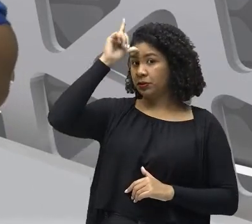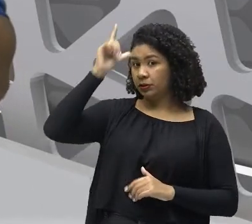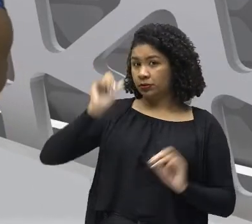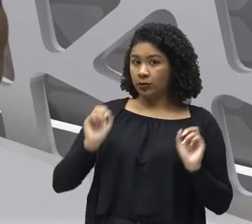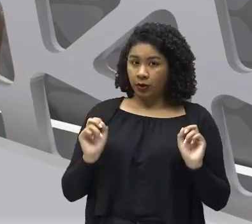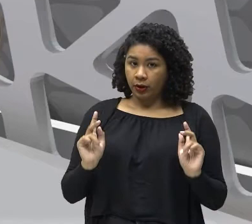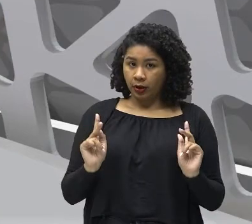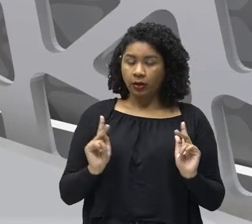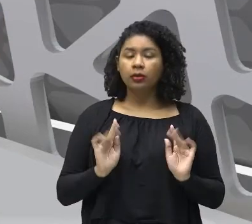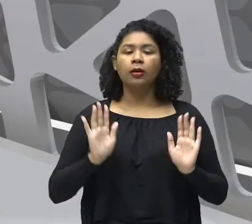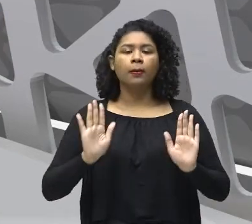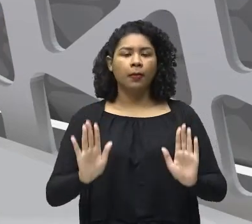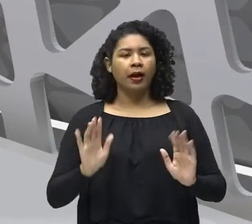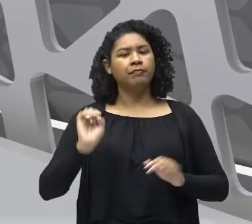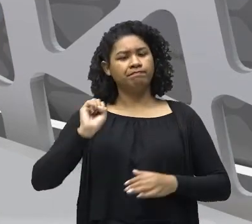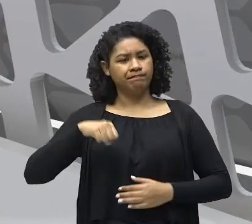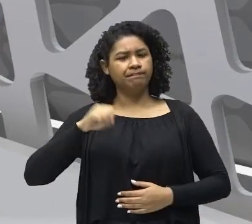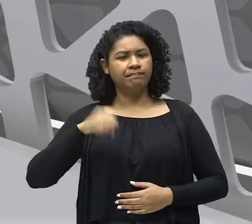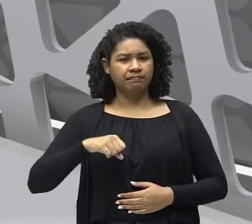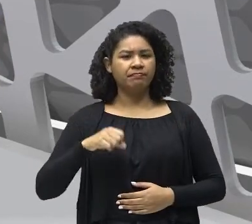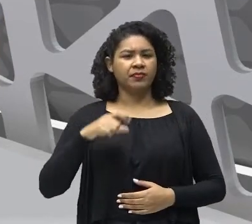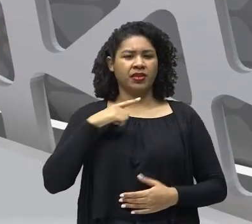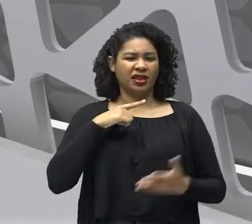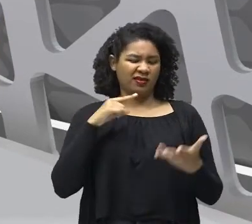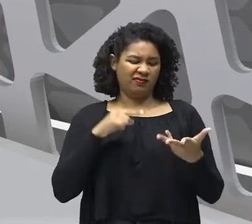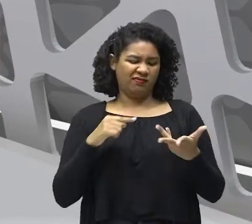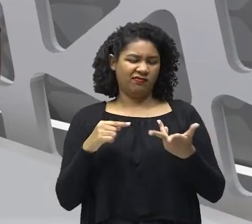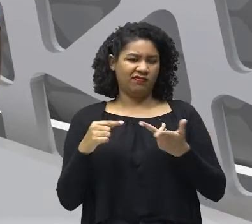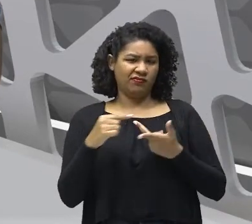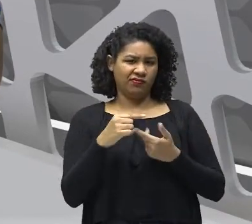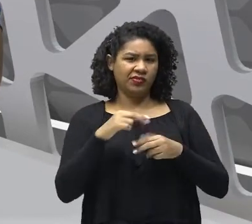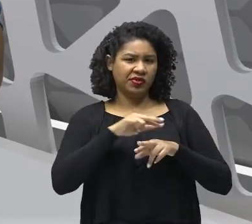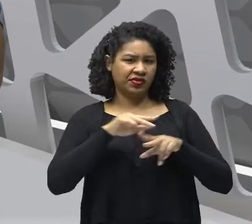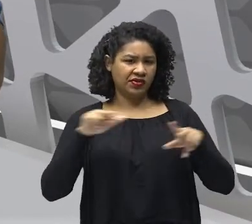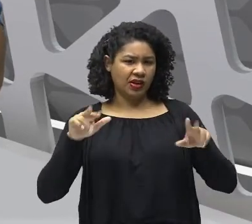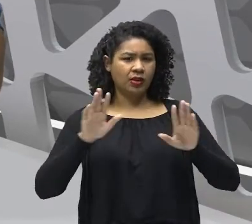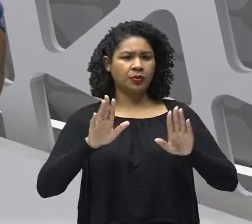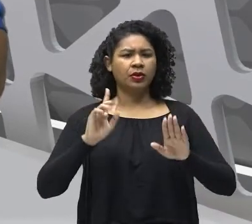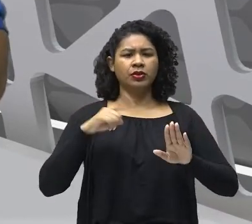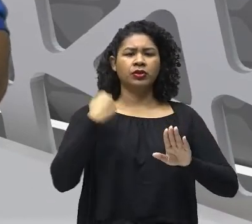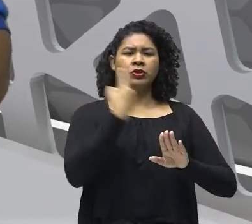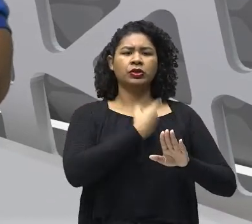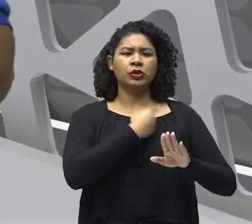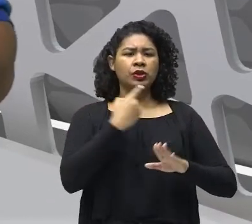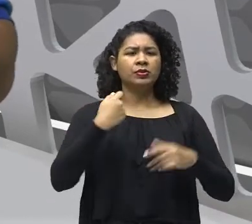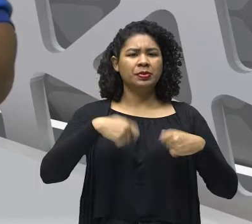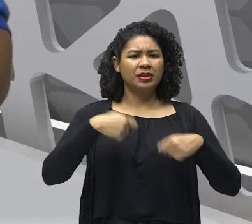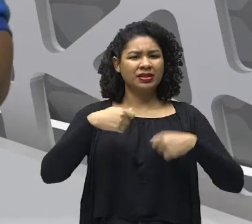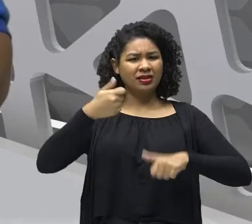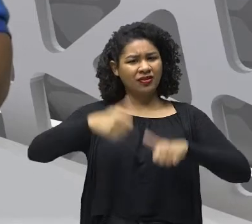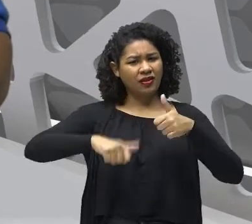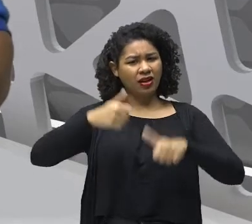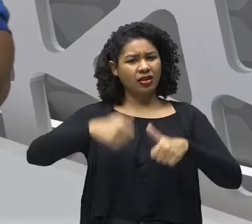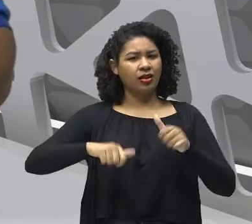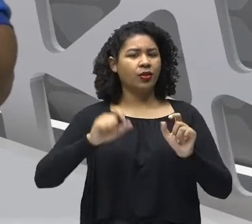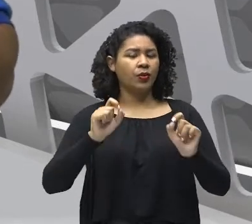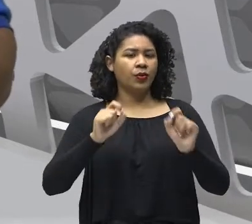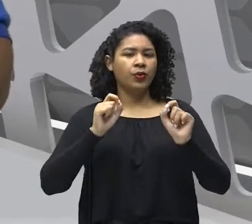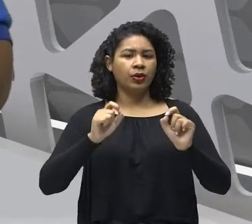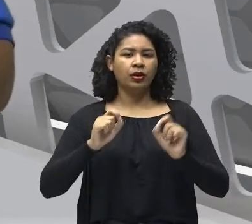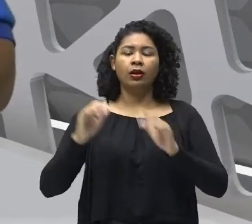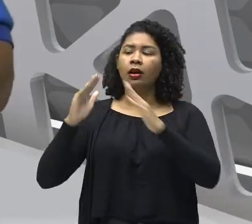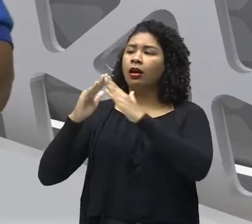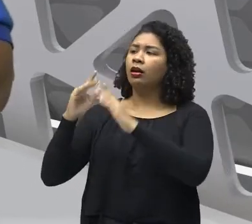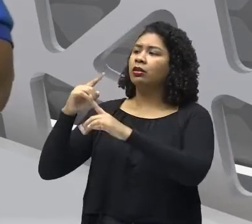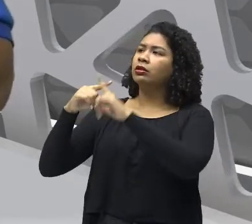que, apesar de todas essas questões, A gente ainda tem que verificar novamente Que reação, de fato, a